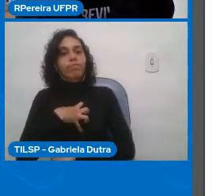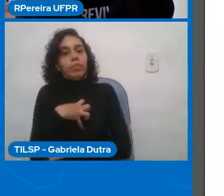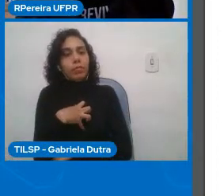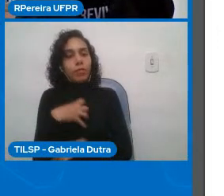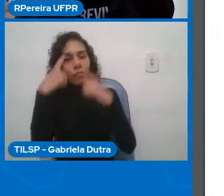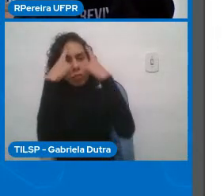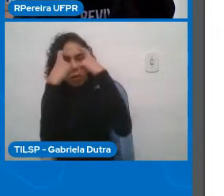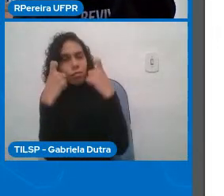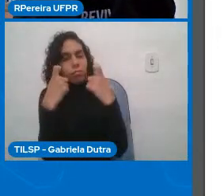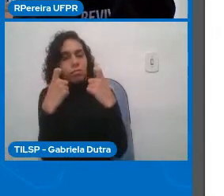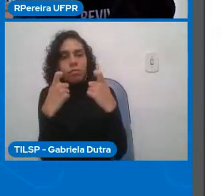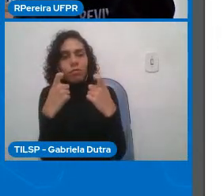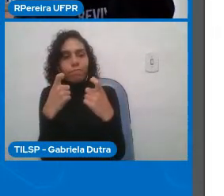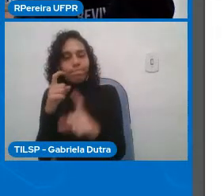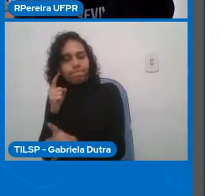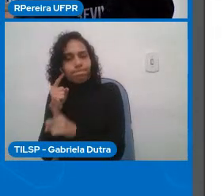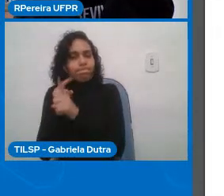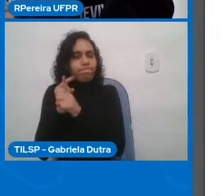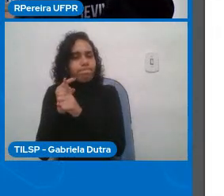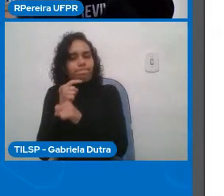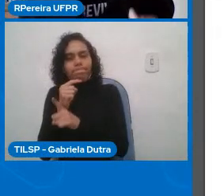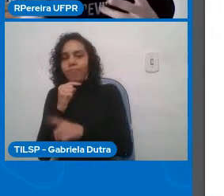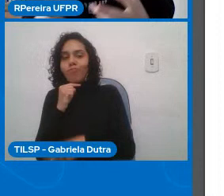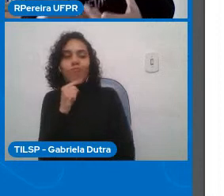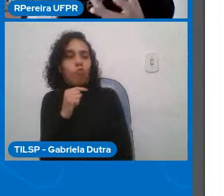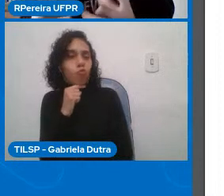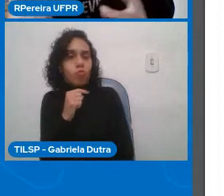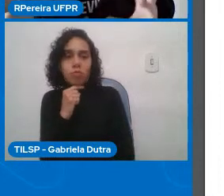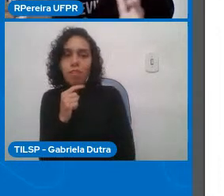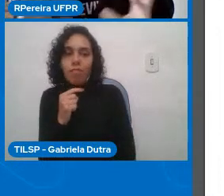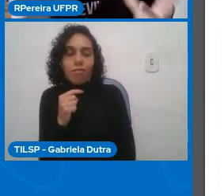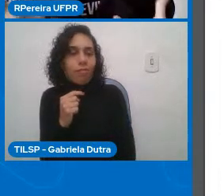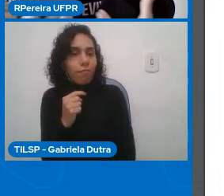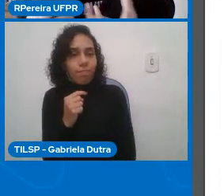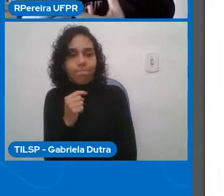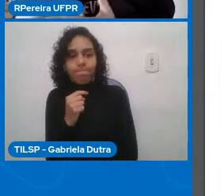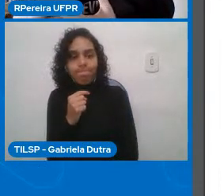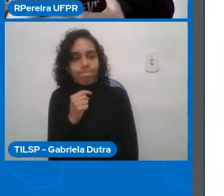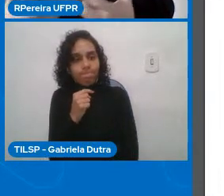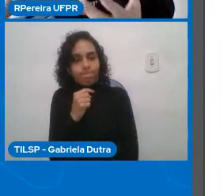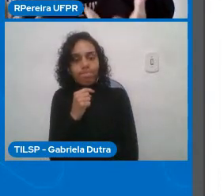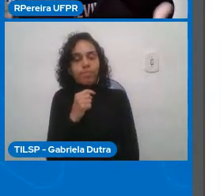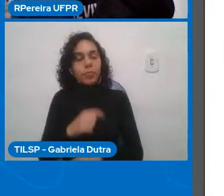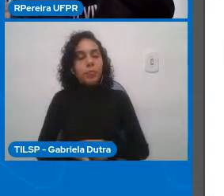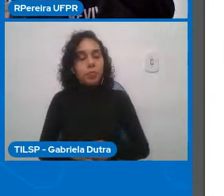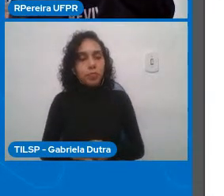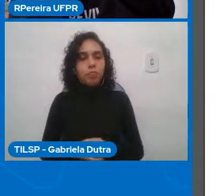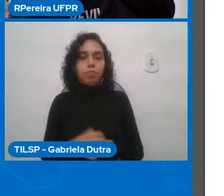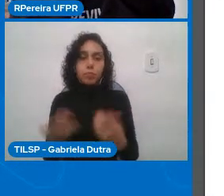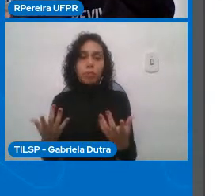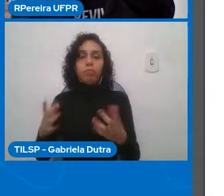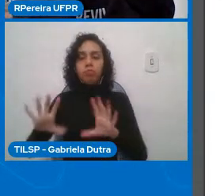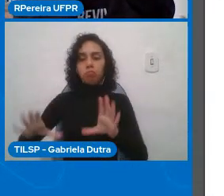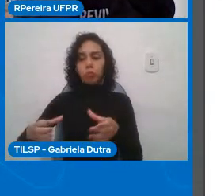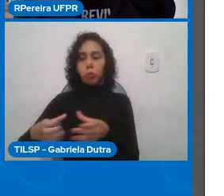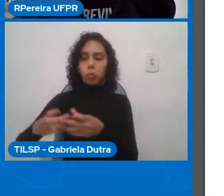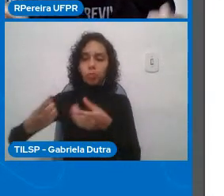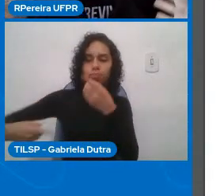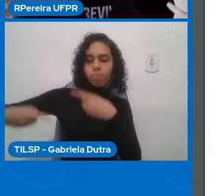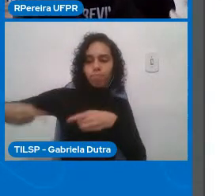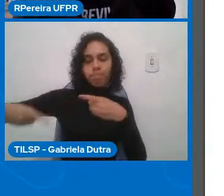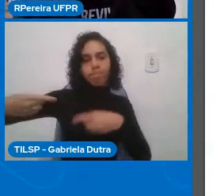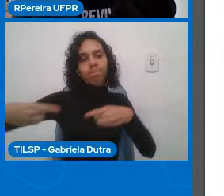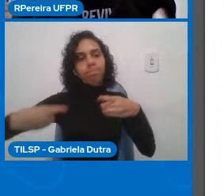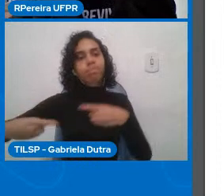isso muitas vezes logo de cara e fazendo essa discussão chegar numa proposta de solução